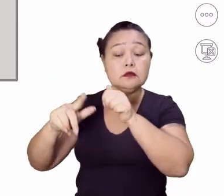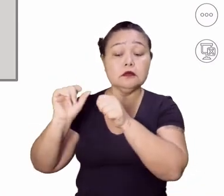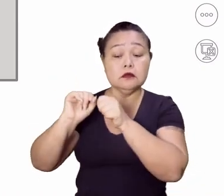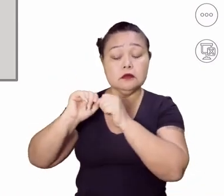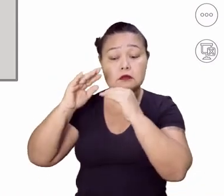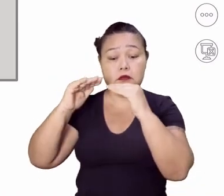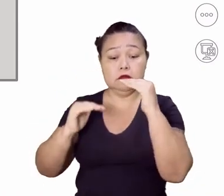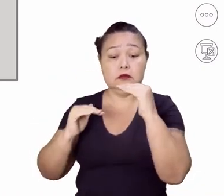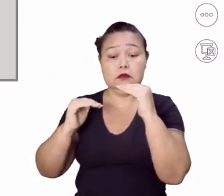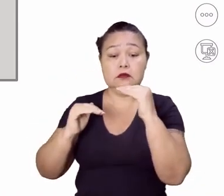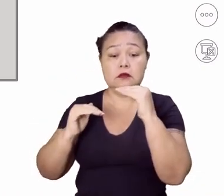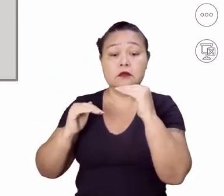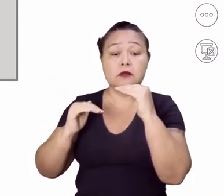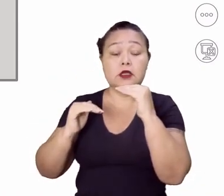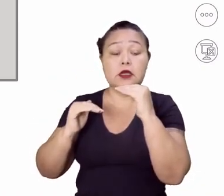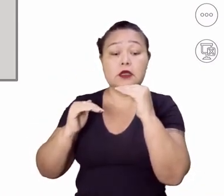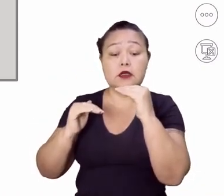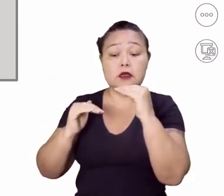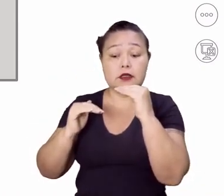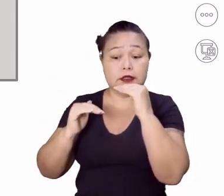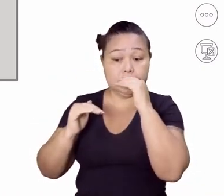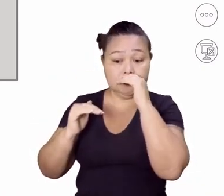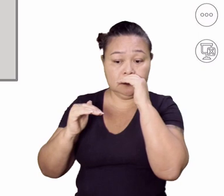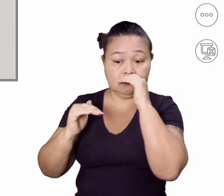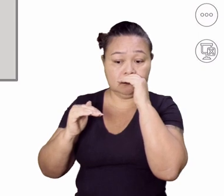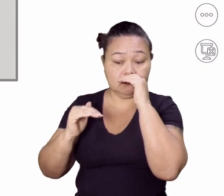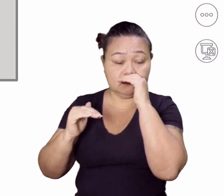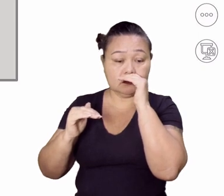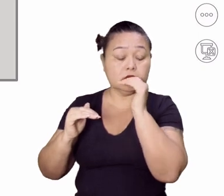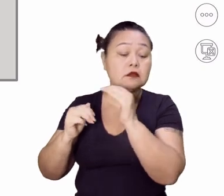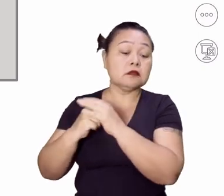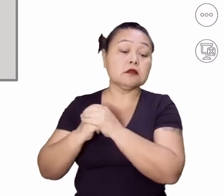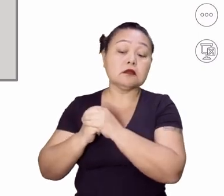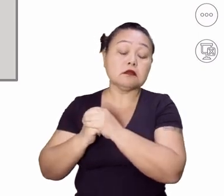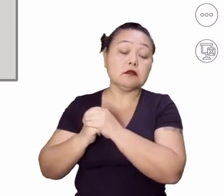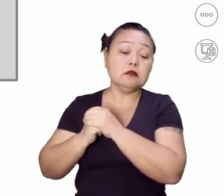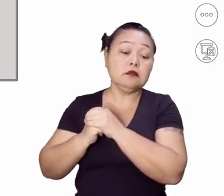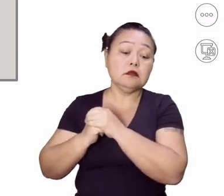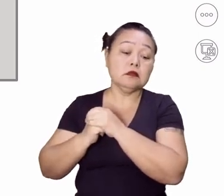essa desestabilidade no mundo do trabalho.